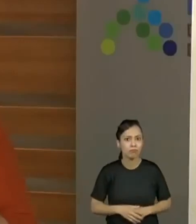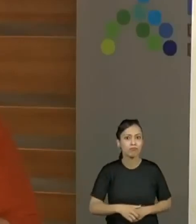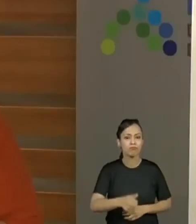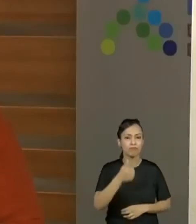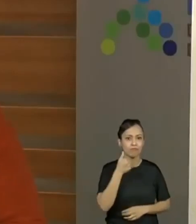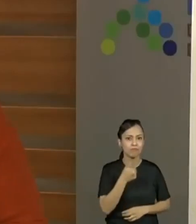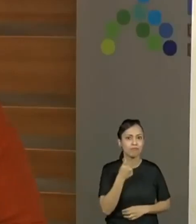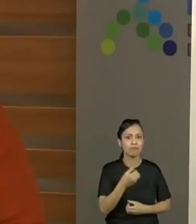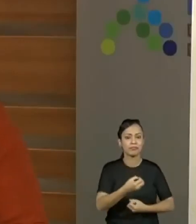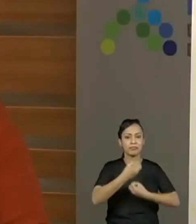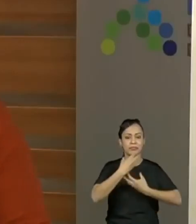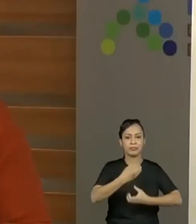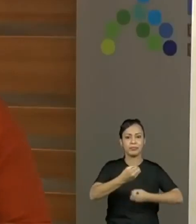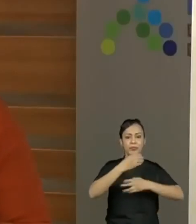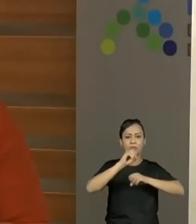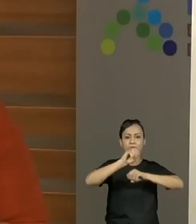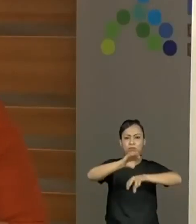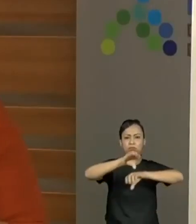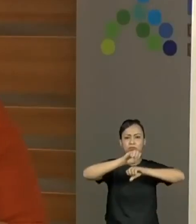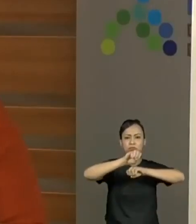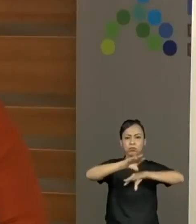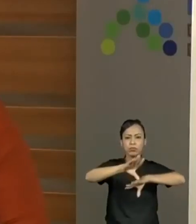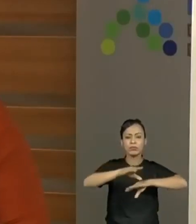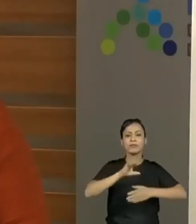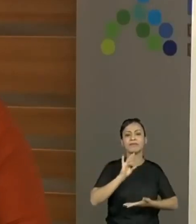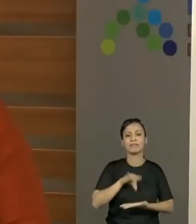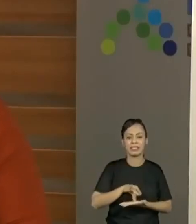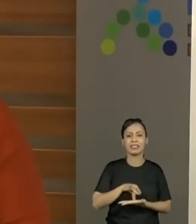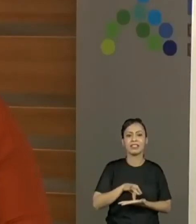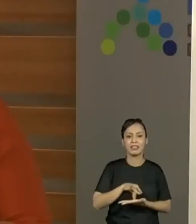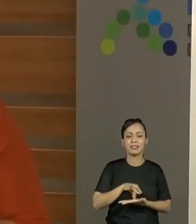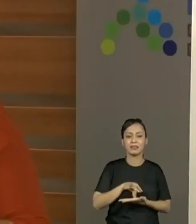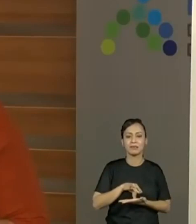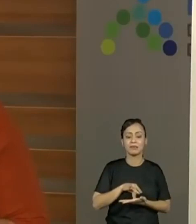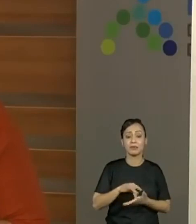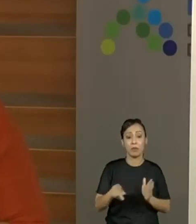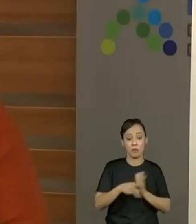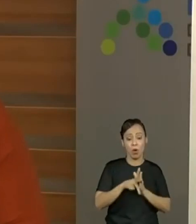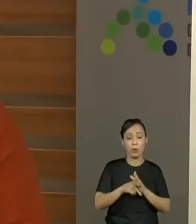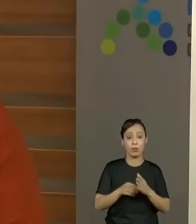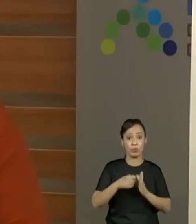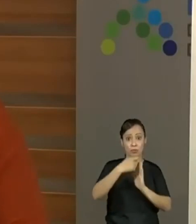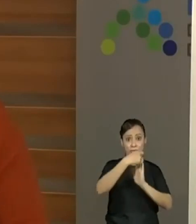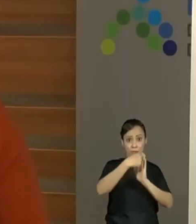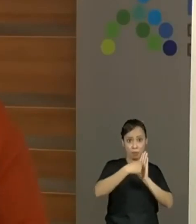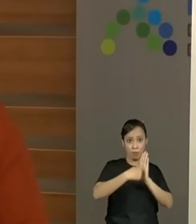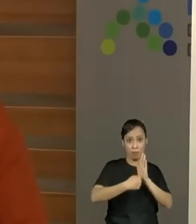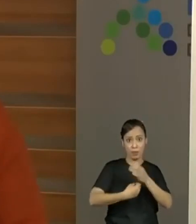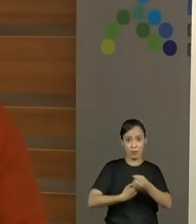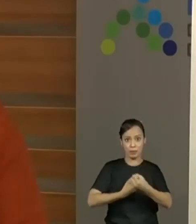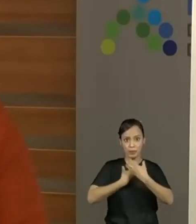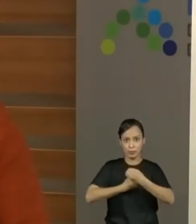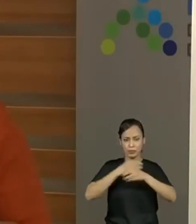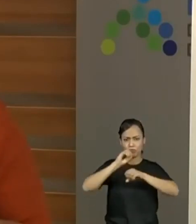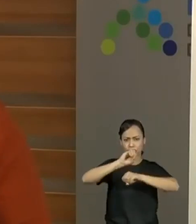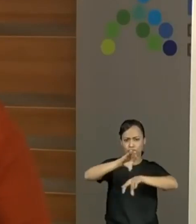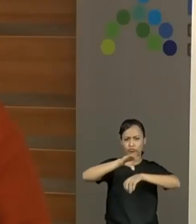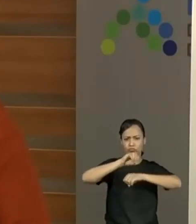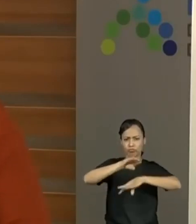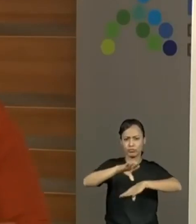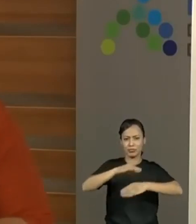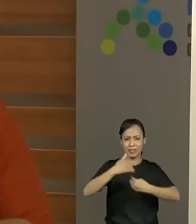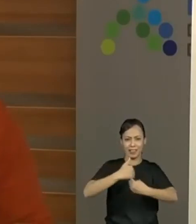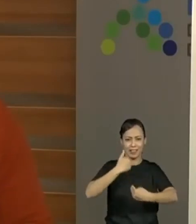Lembra que a gente falou de textos instrucionais? Então, a professora Kelly, acho que junto com vocês, que vocês são